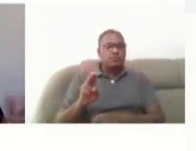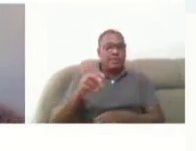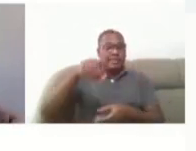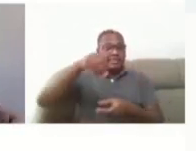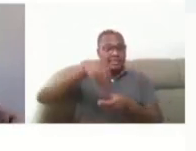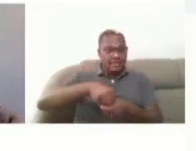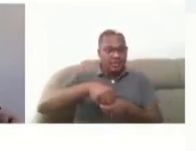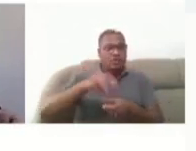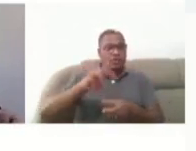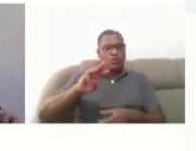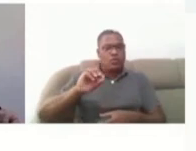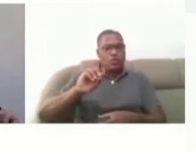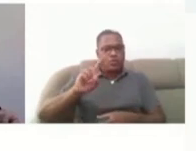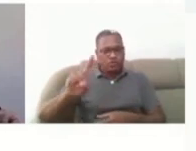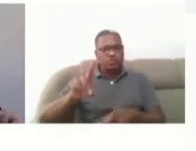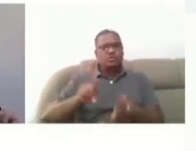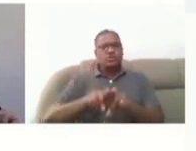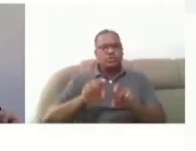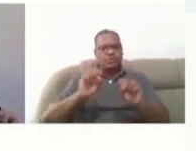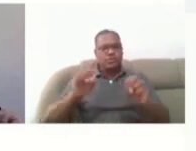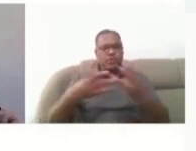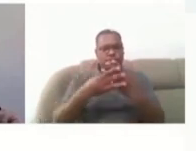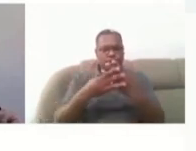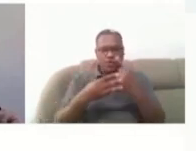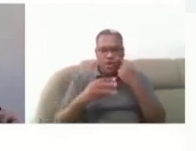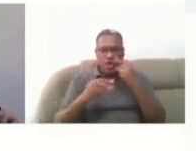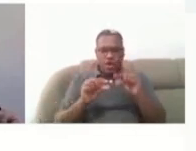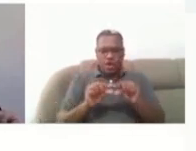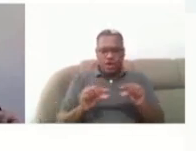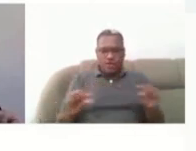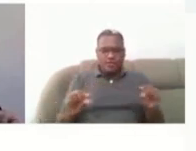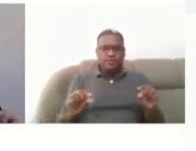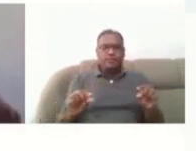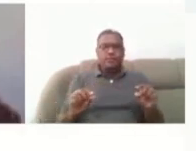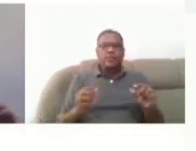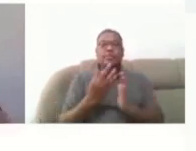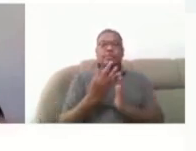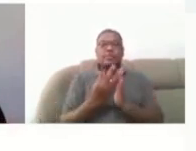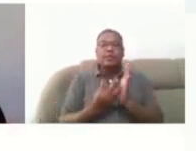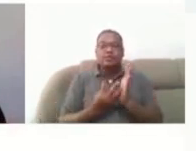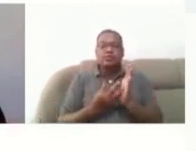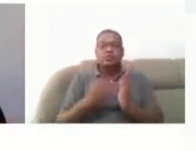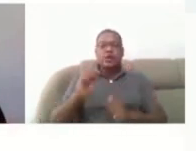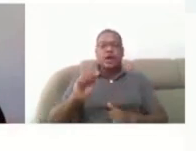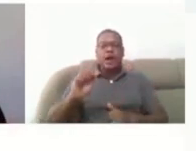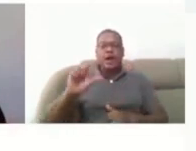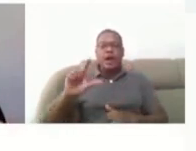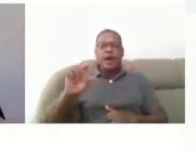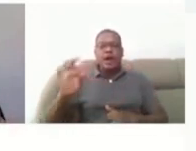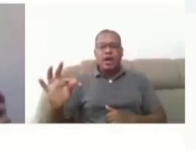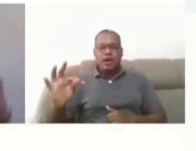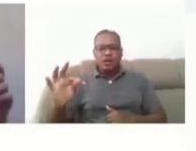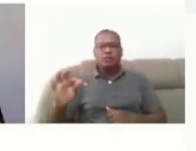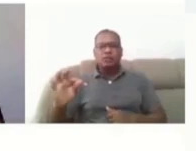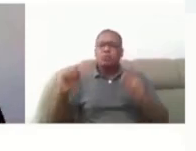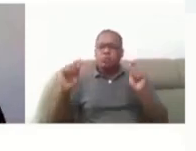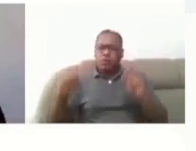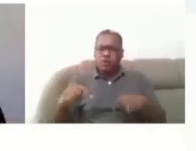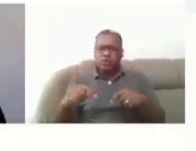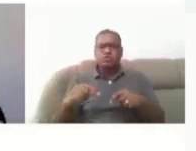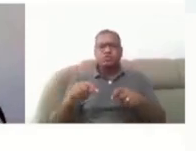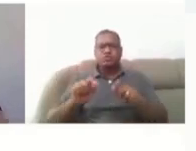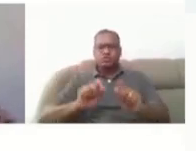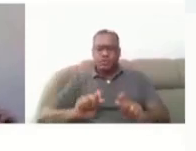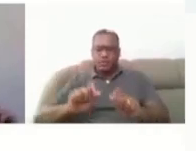mas no PowerPoint também acontece, ele já coloca embaixo, texto, alt. E a gente consegue descrever, vai abrir uma